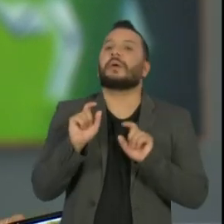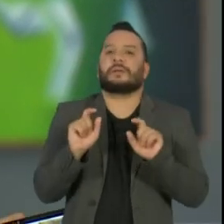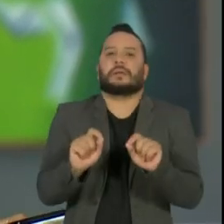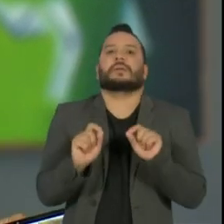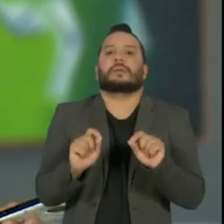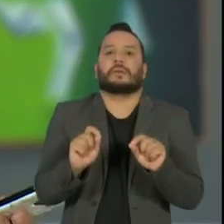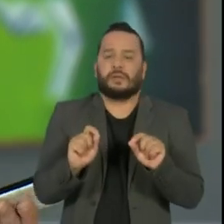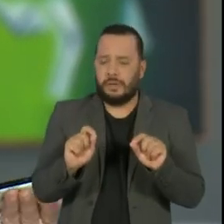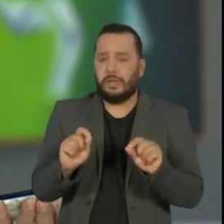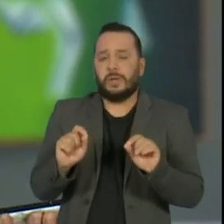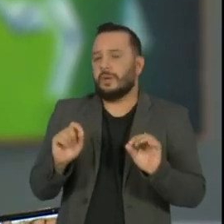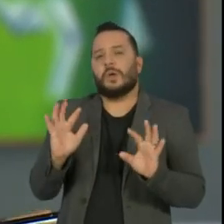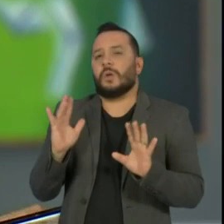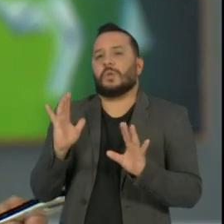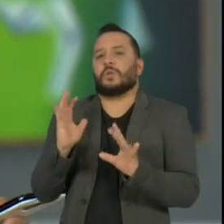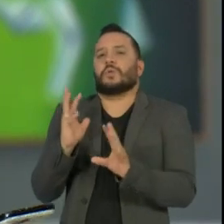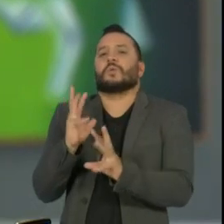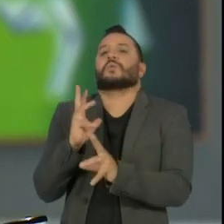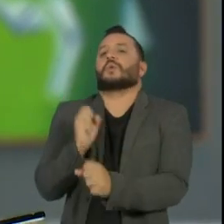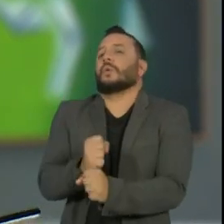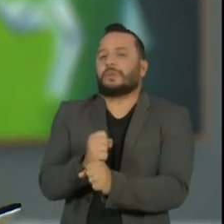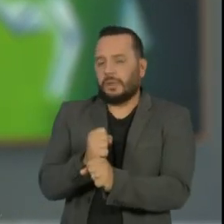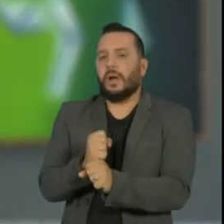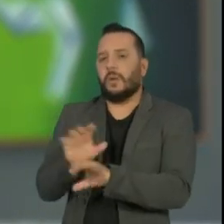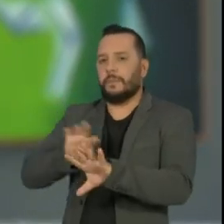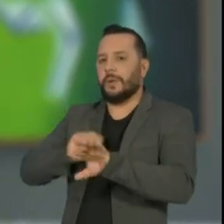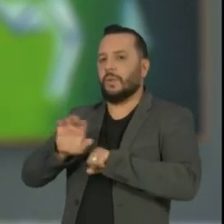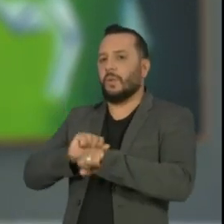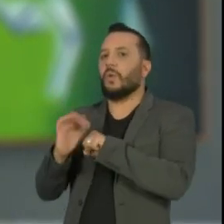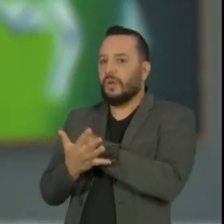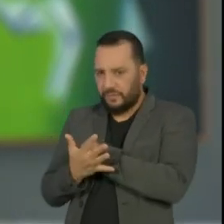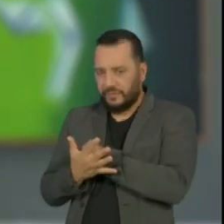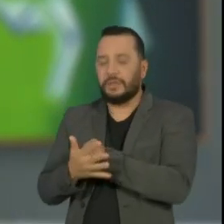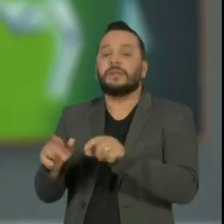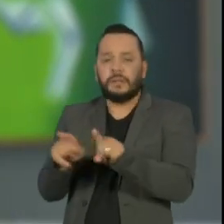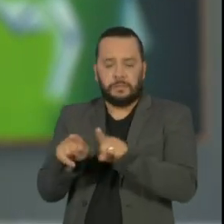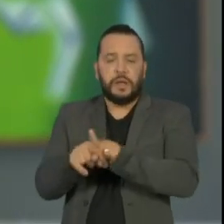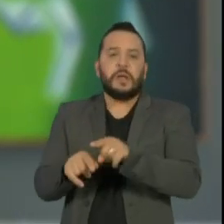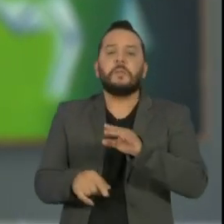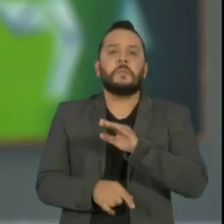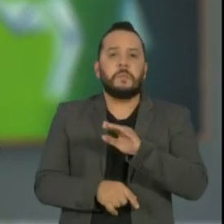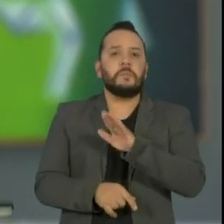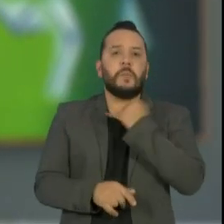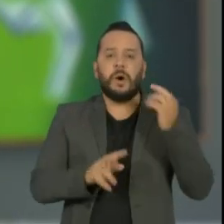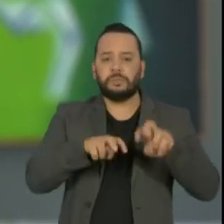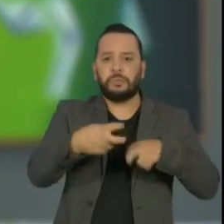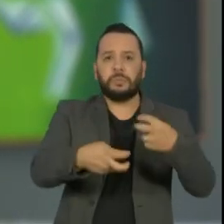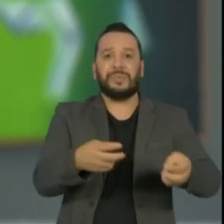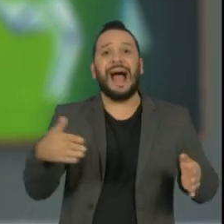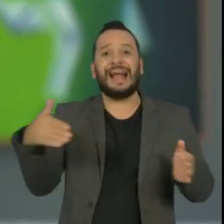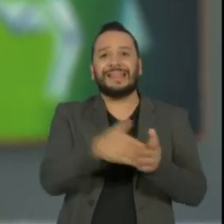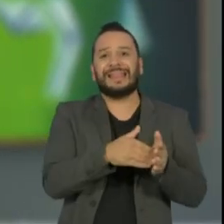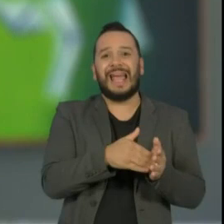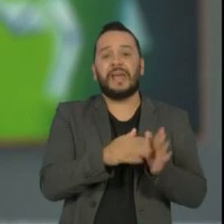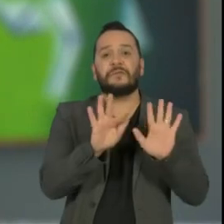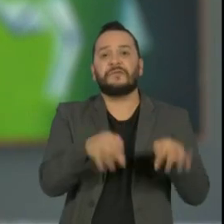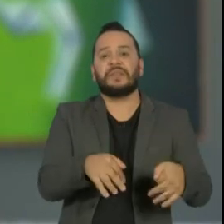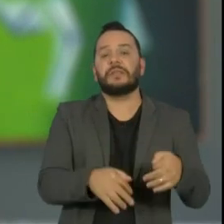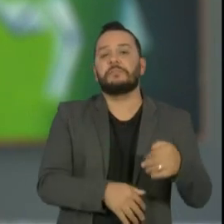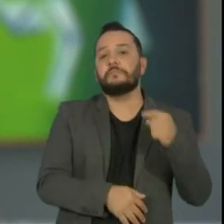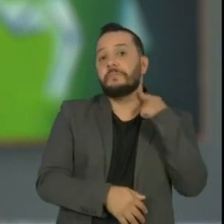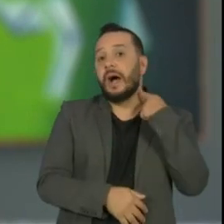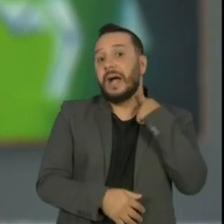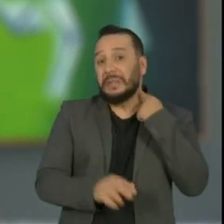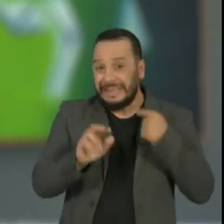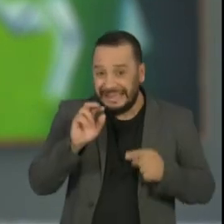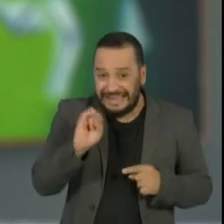sobre o número de casos e de óbitos até o fim deste mês de maio. Segundo esse estudo, se a